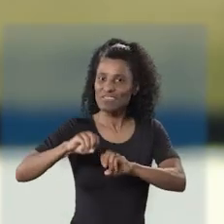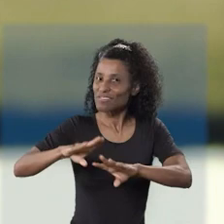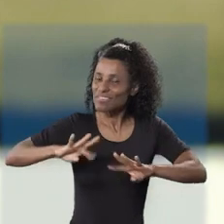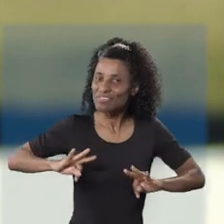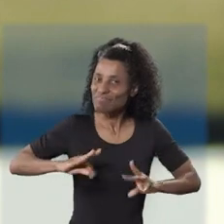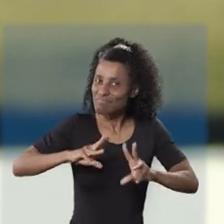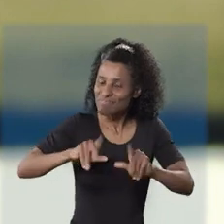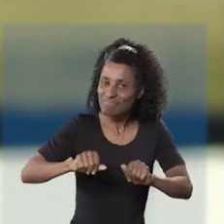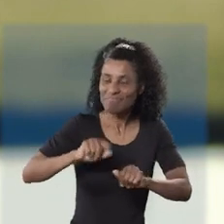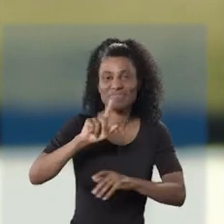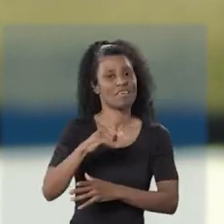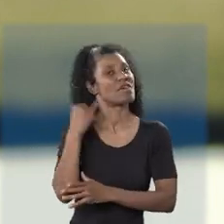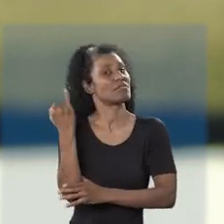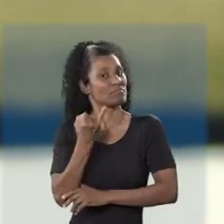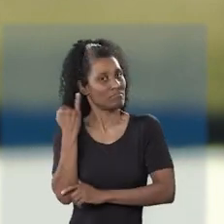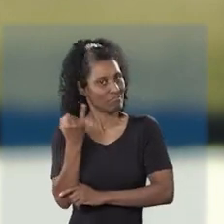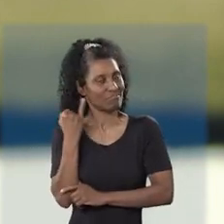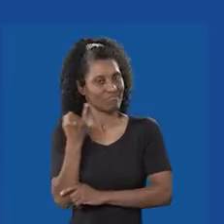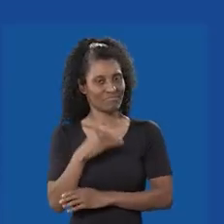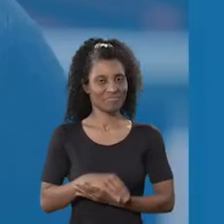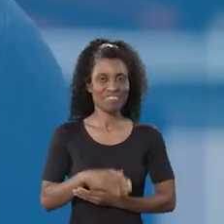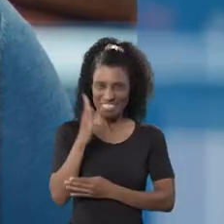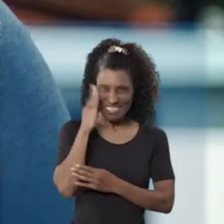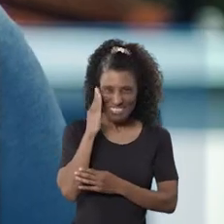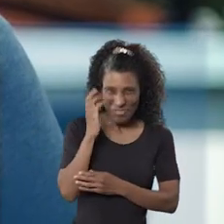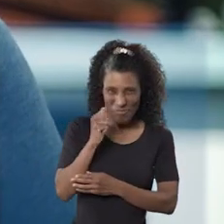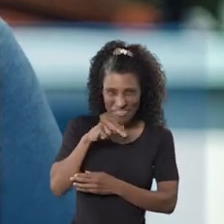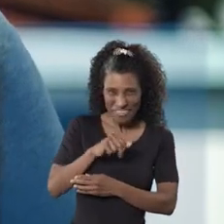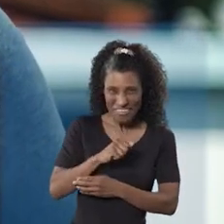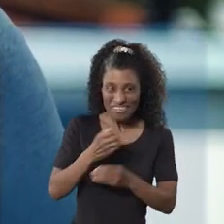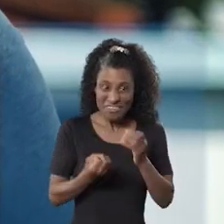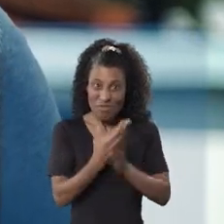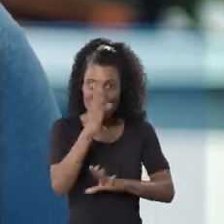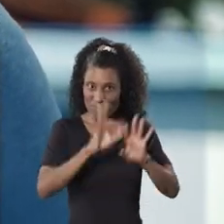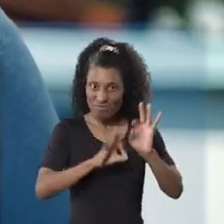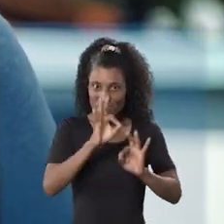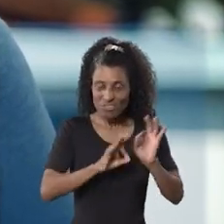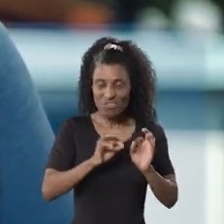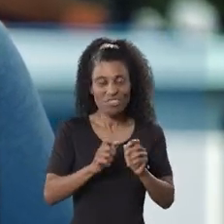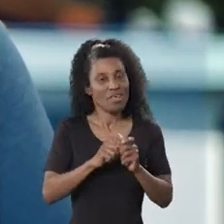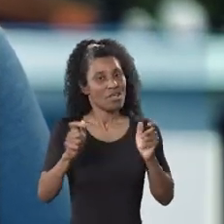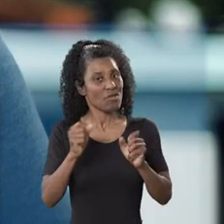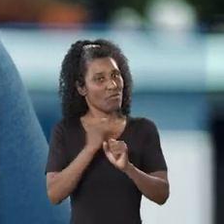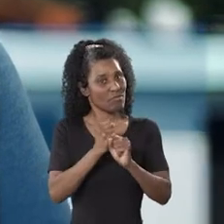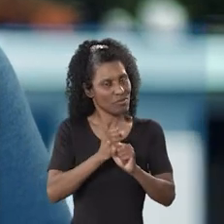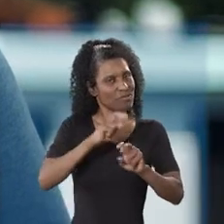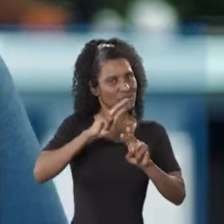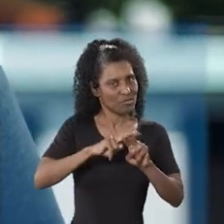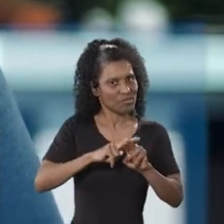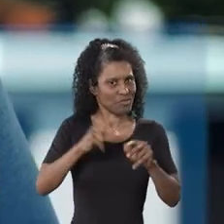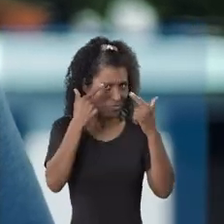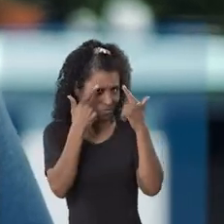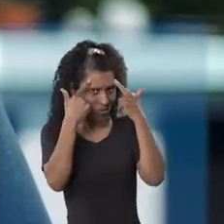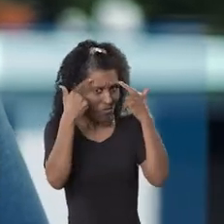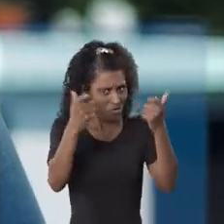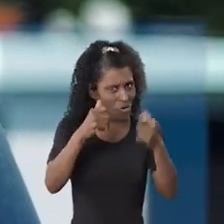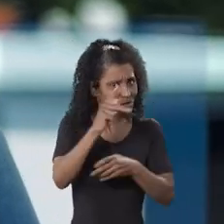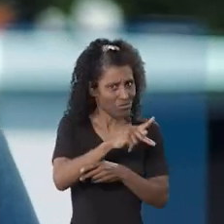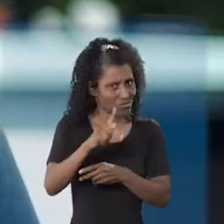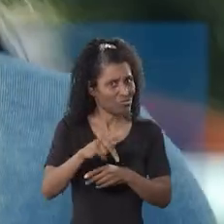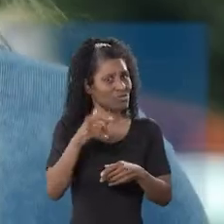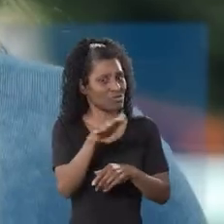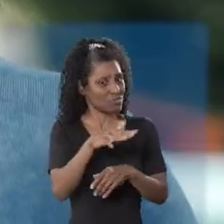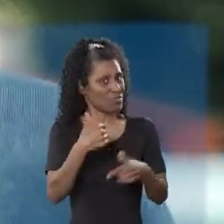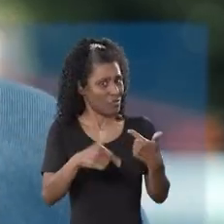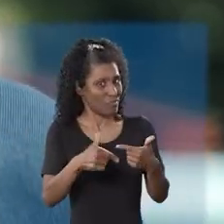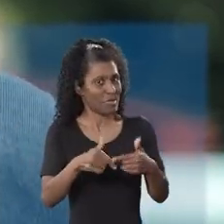educação para todos é fundamental. Sabia que a Ana Amélia é autora do projeto que aumenta a pena para quem agride professores na sua função?